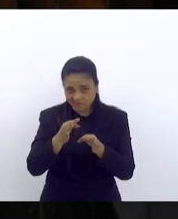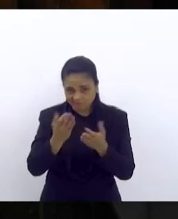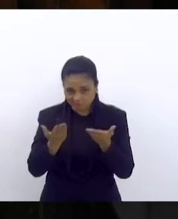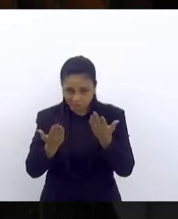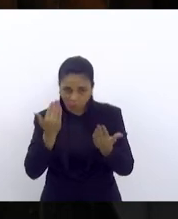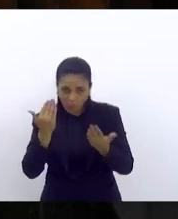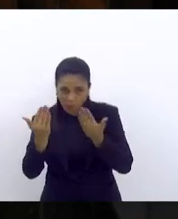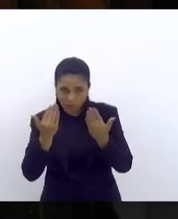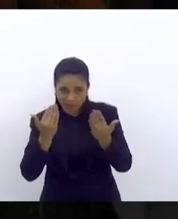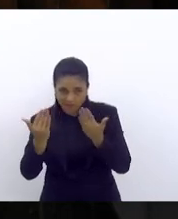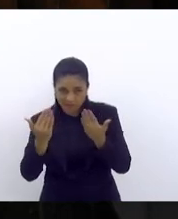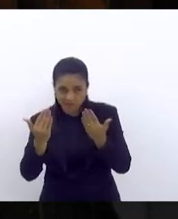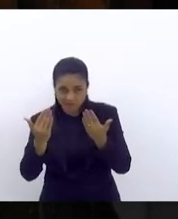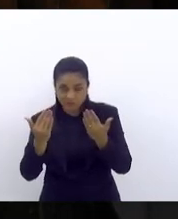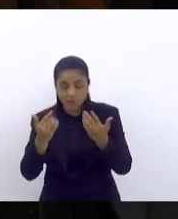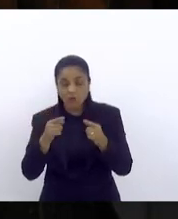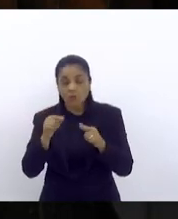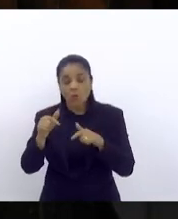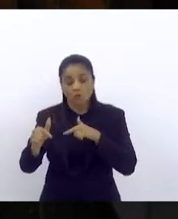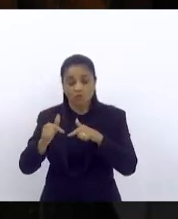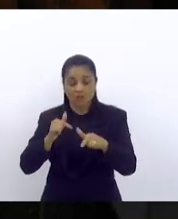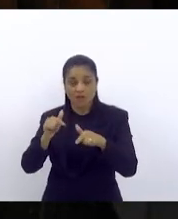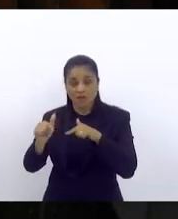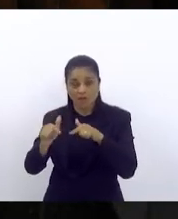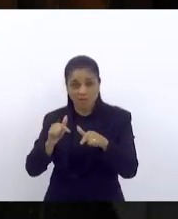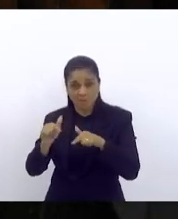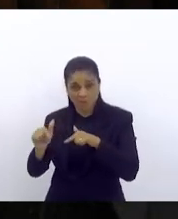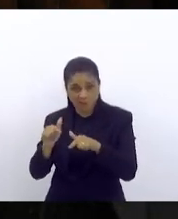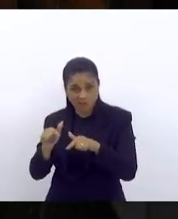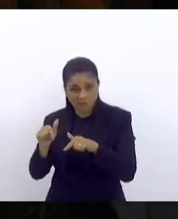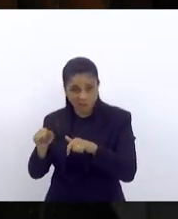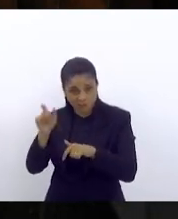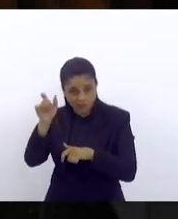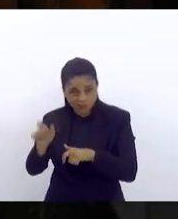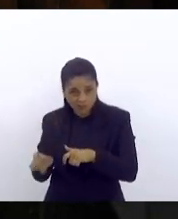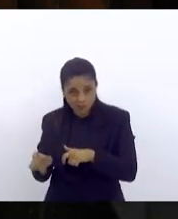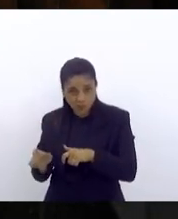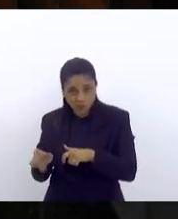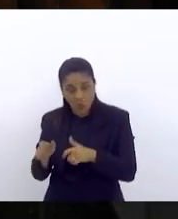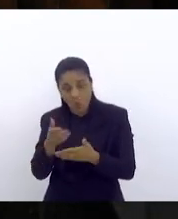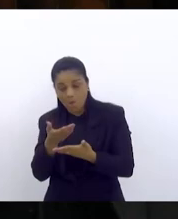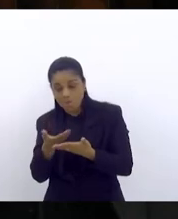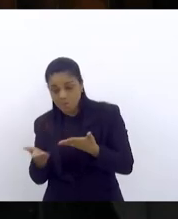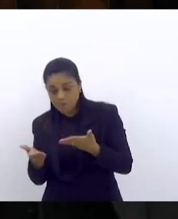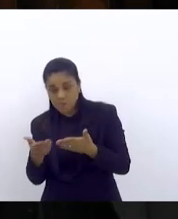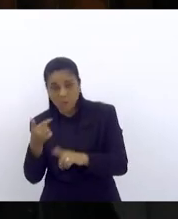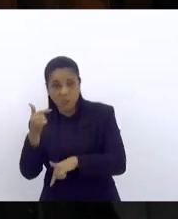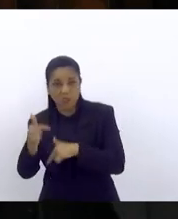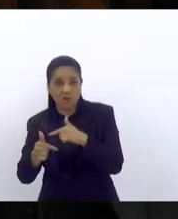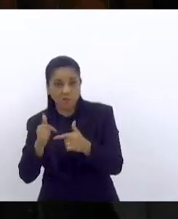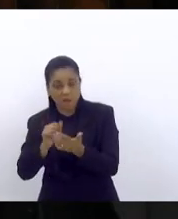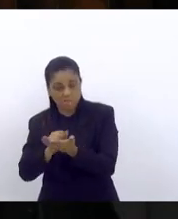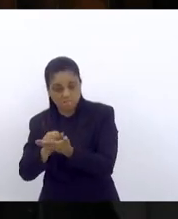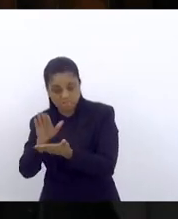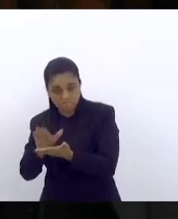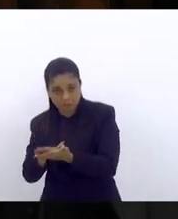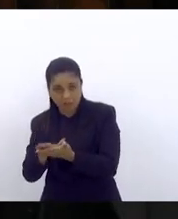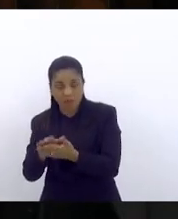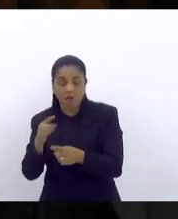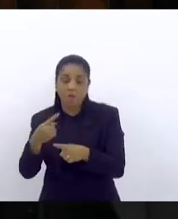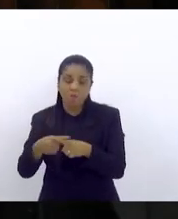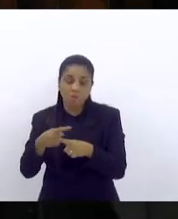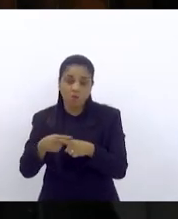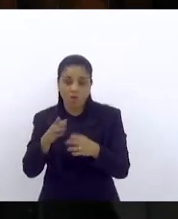o trabalhador ou tinha perdido o emprego função da Covid